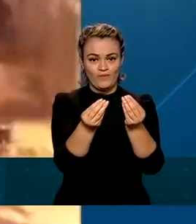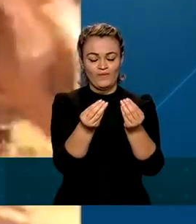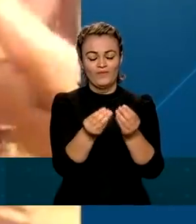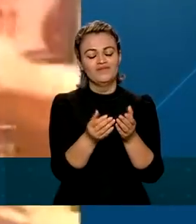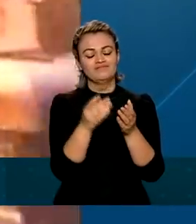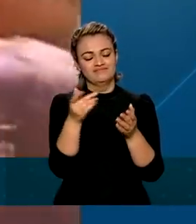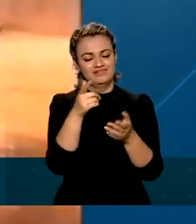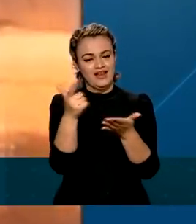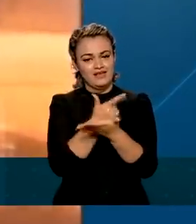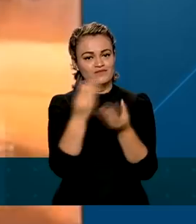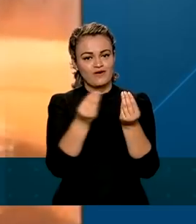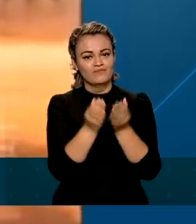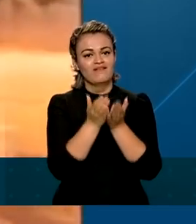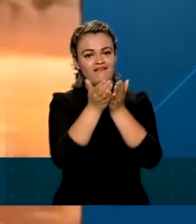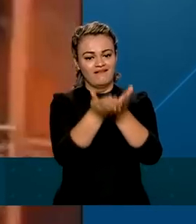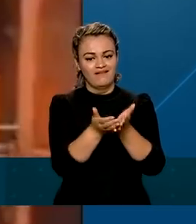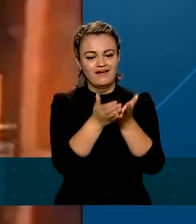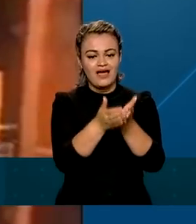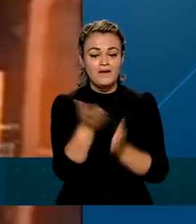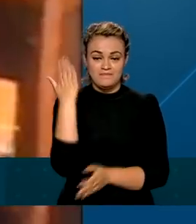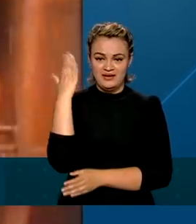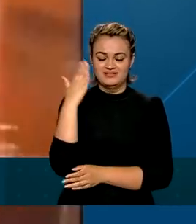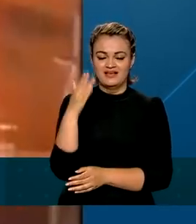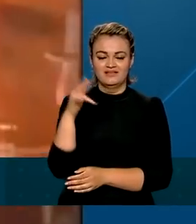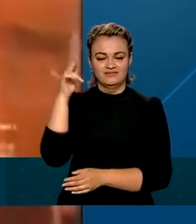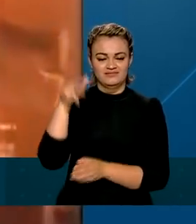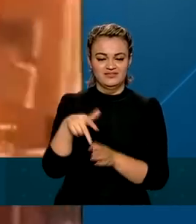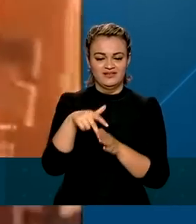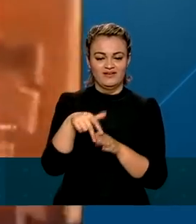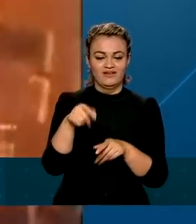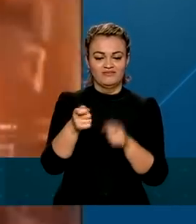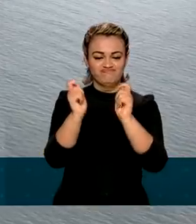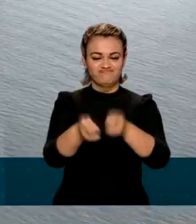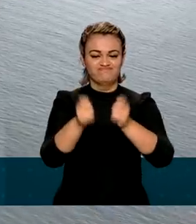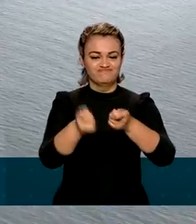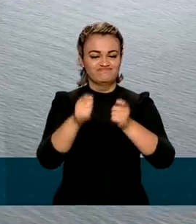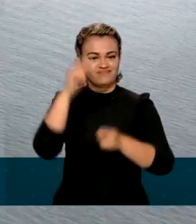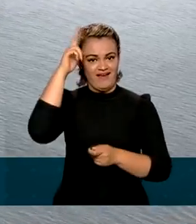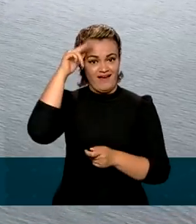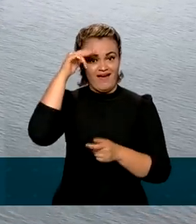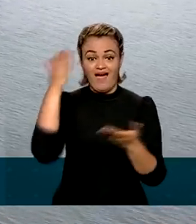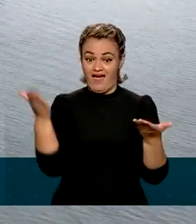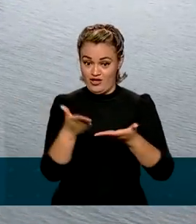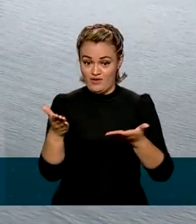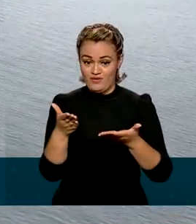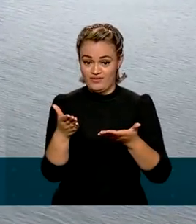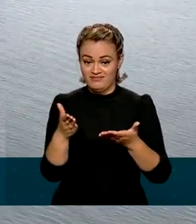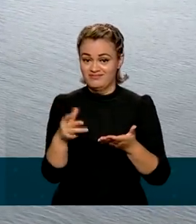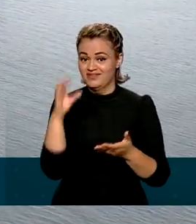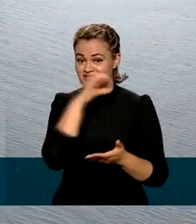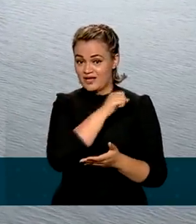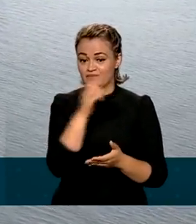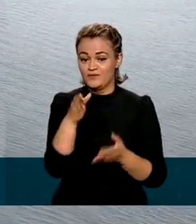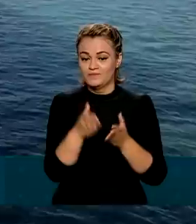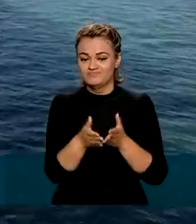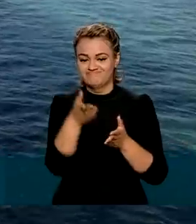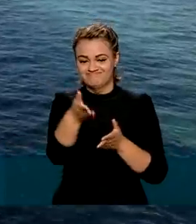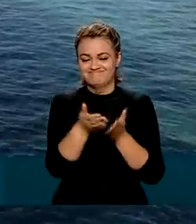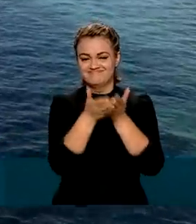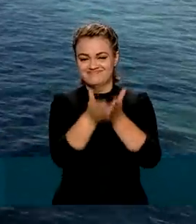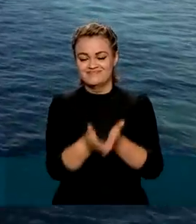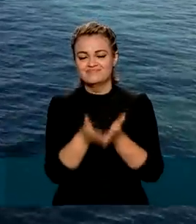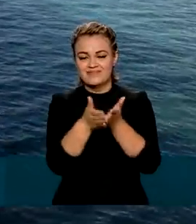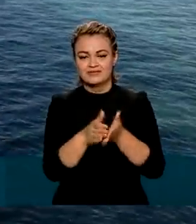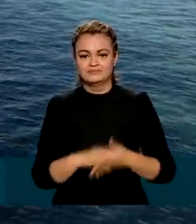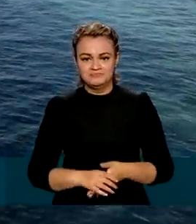que nos anos 70 usava até a tração animal para chegar nos lugares mais remotos, agora em curta distância com a cabotagem. É